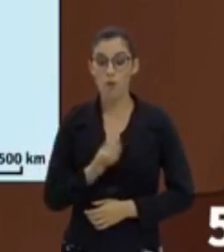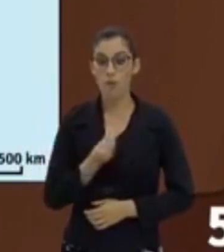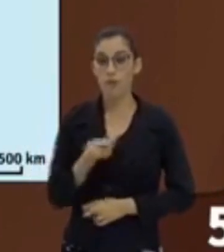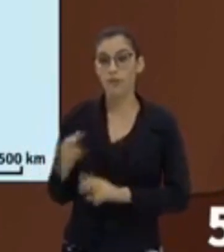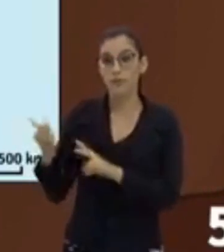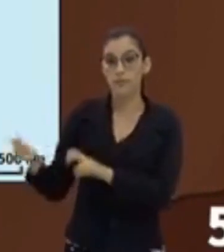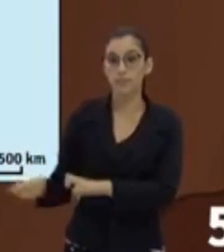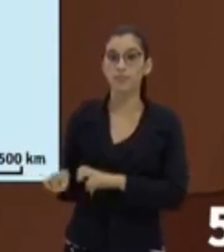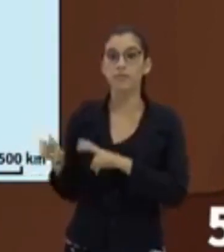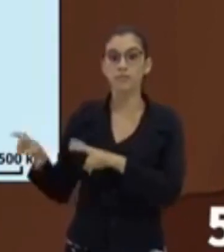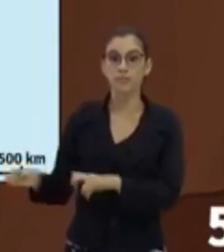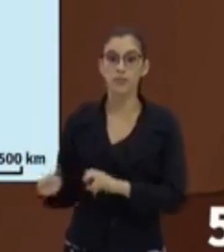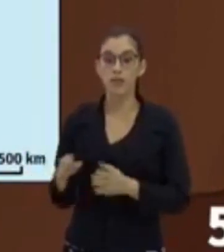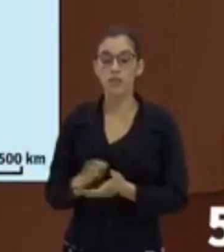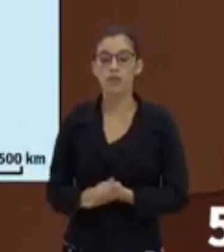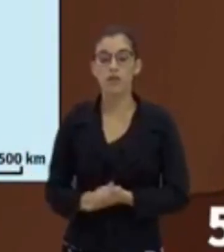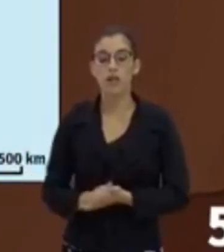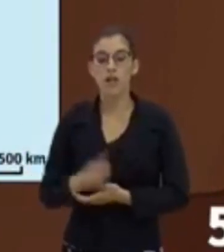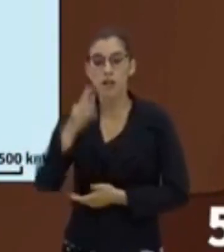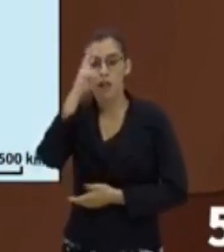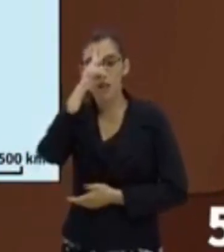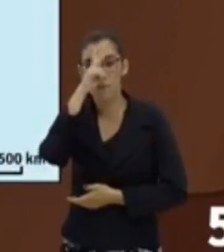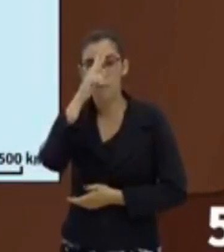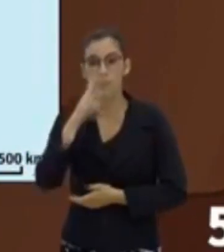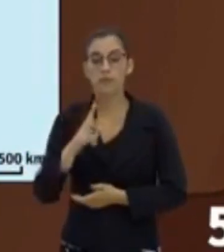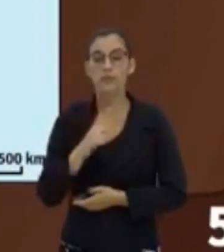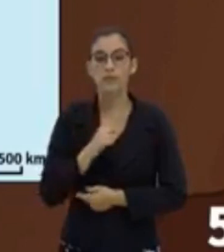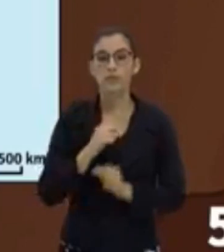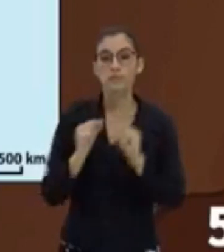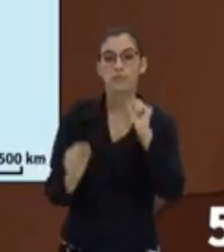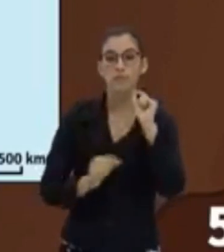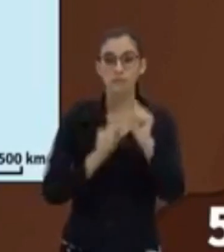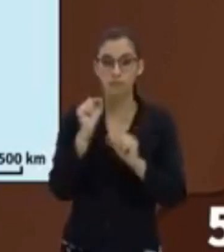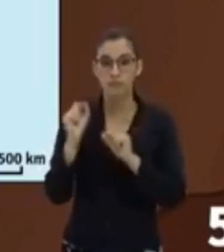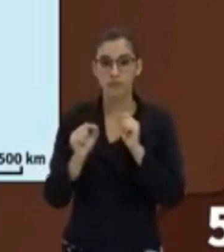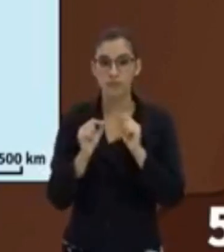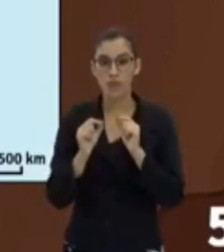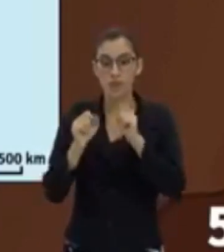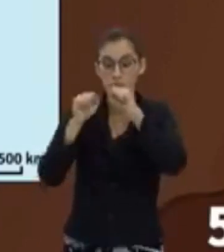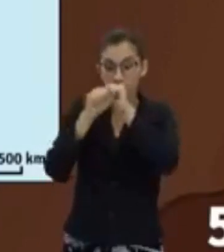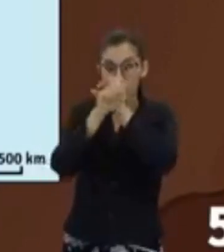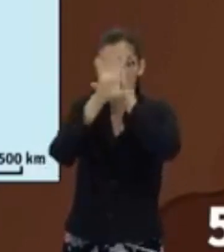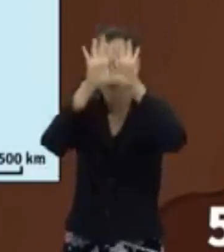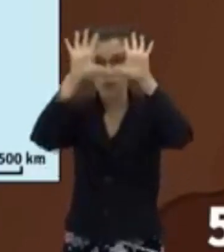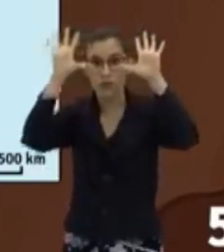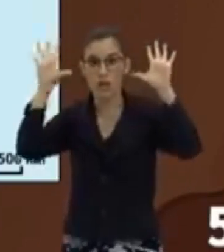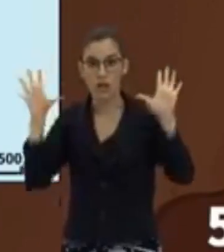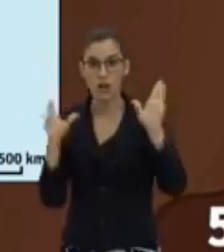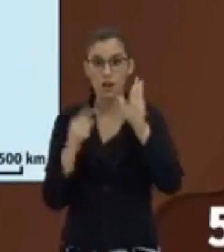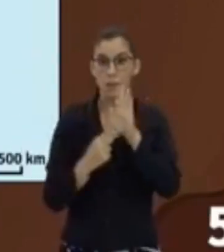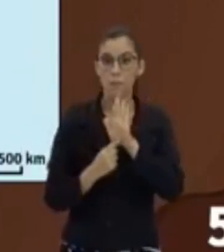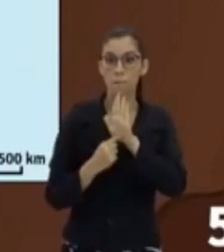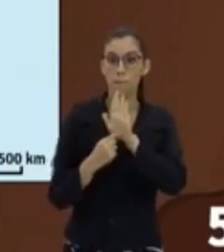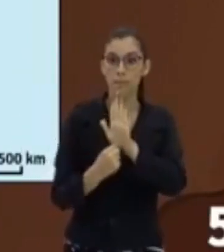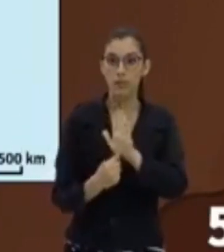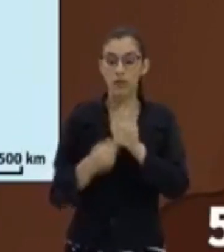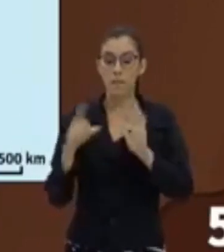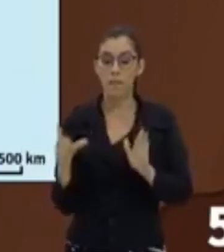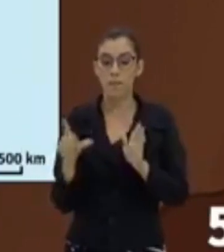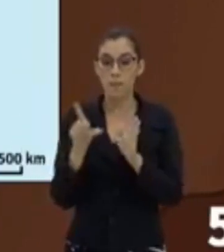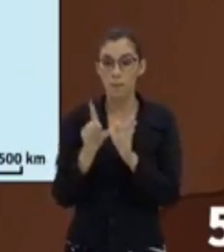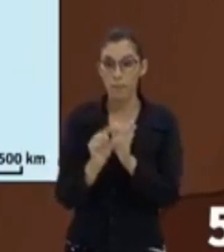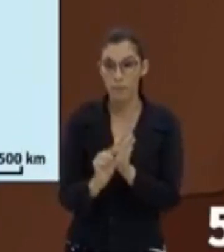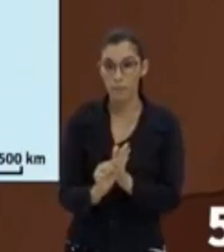urbana. Se tu observares aqui, tu tens o quê? A cor mais clara, que mostra a menor quantidade de pessoas